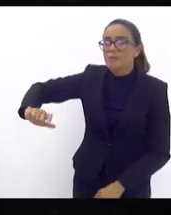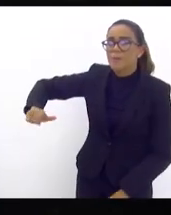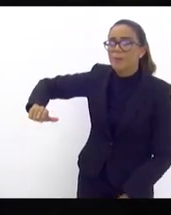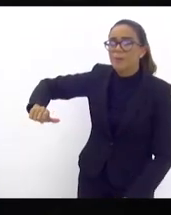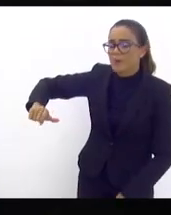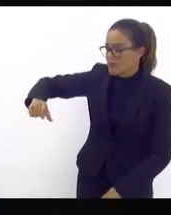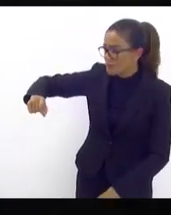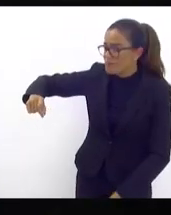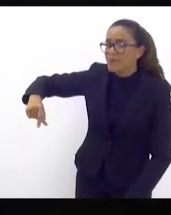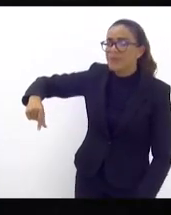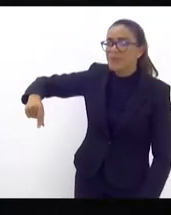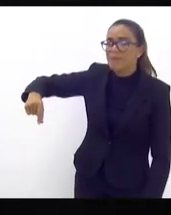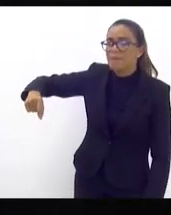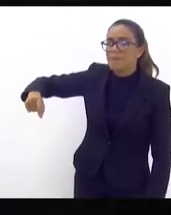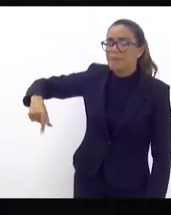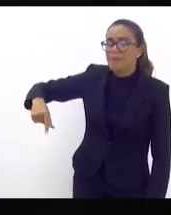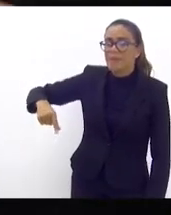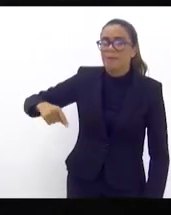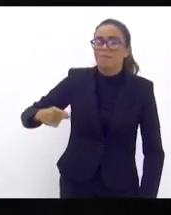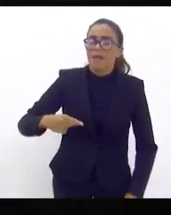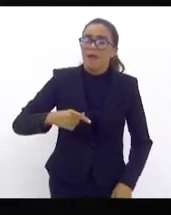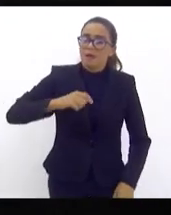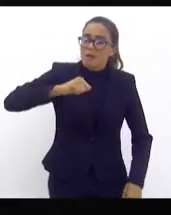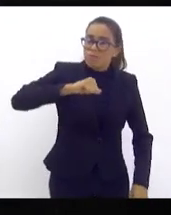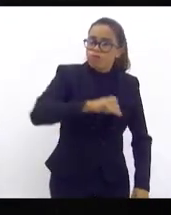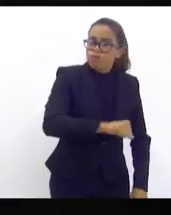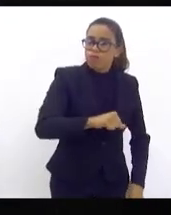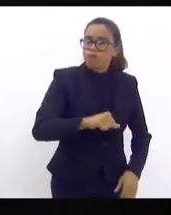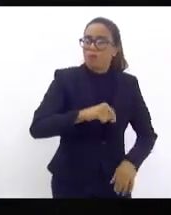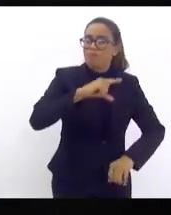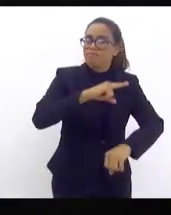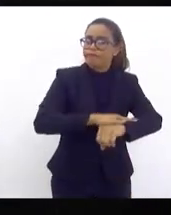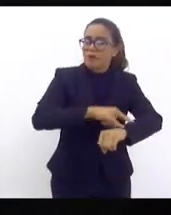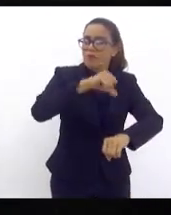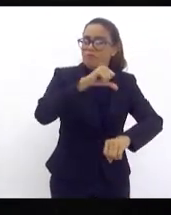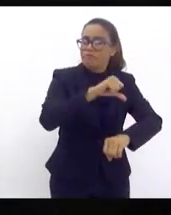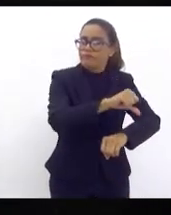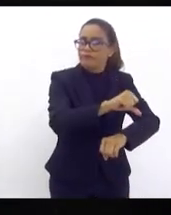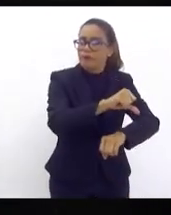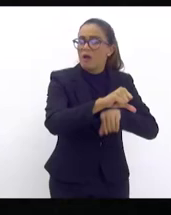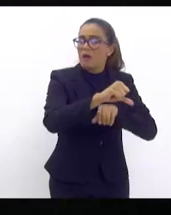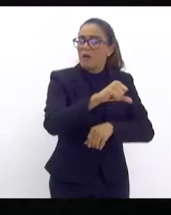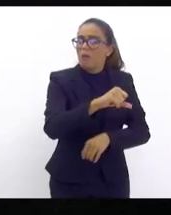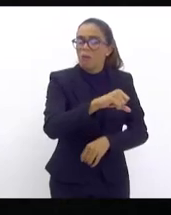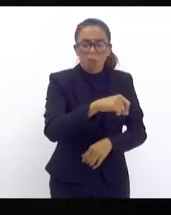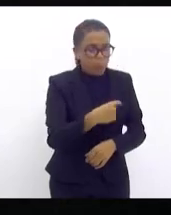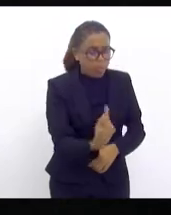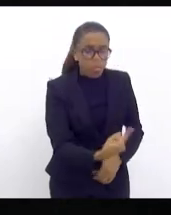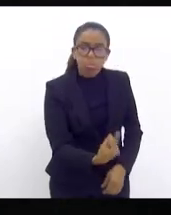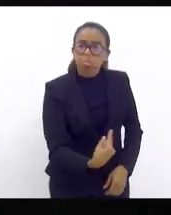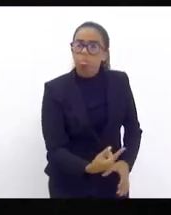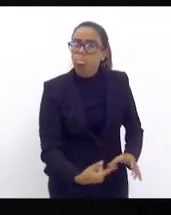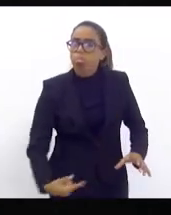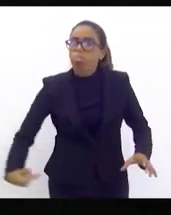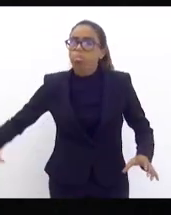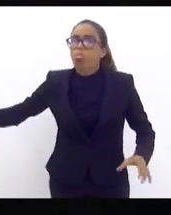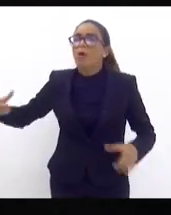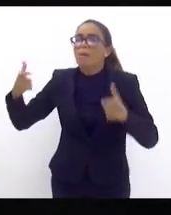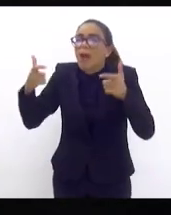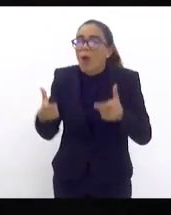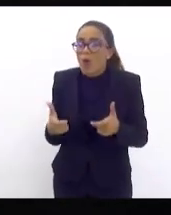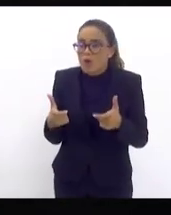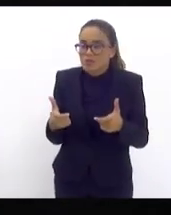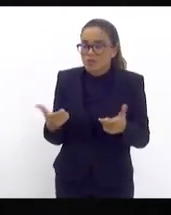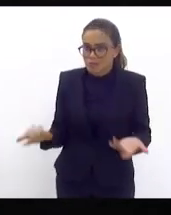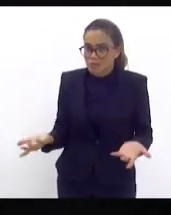água ele dá descarga e a merda dele vai parar na rua ou vai parar dentro de uma galeria de águas pluviais não tem lógica mas